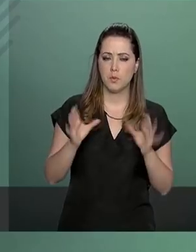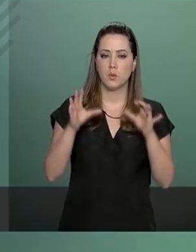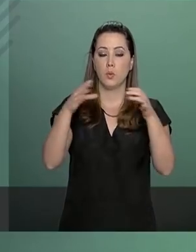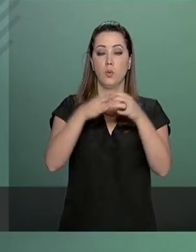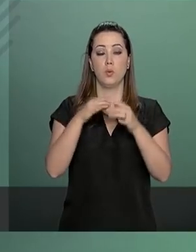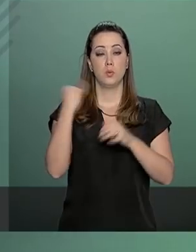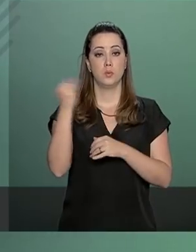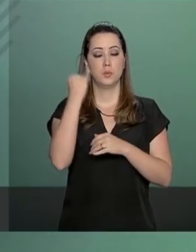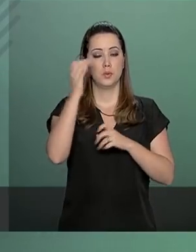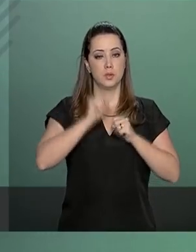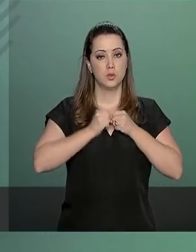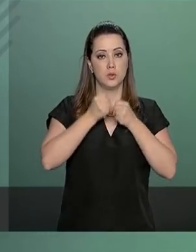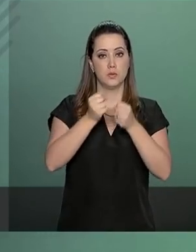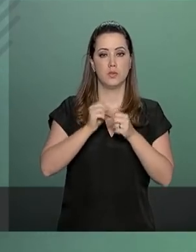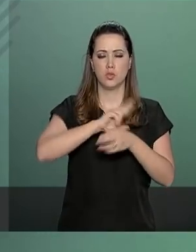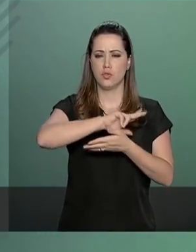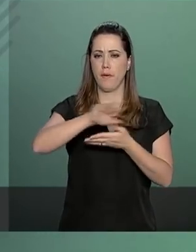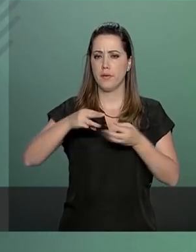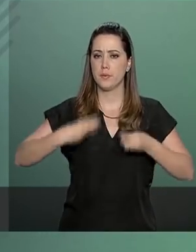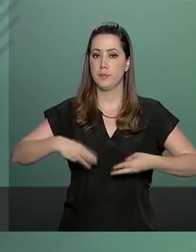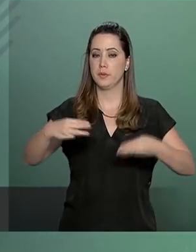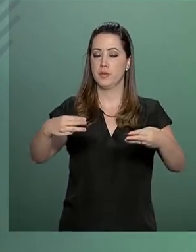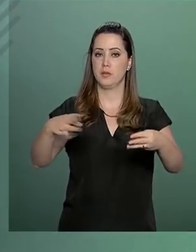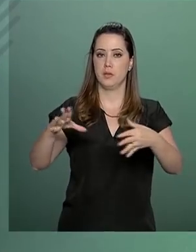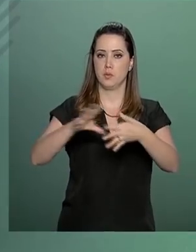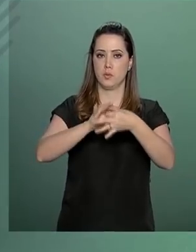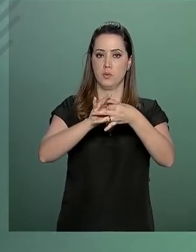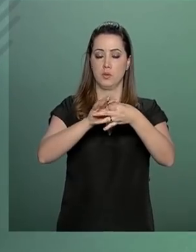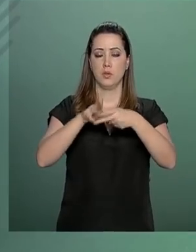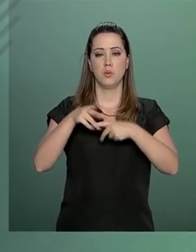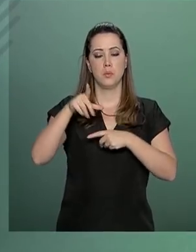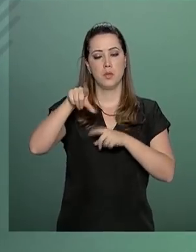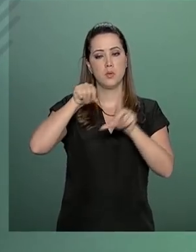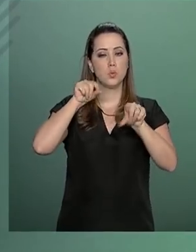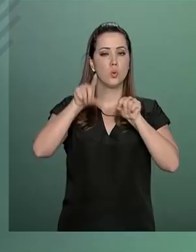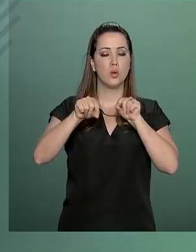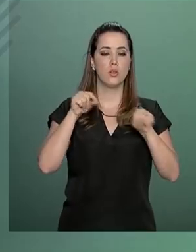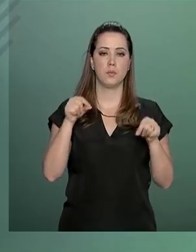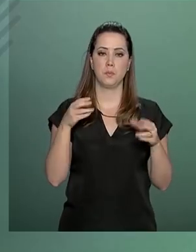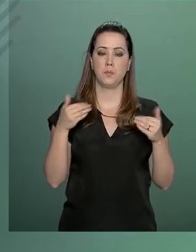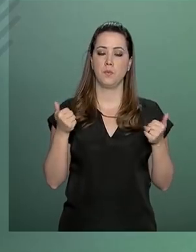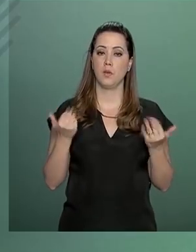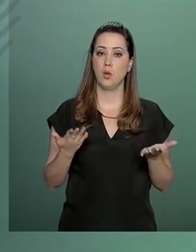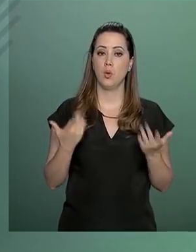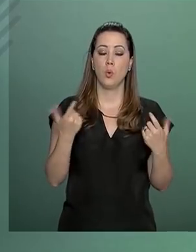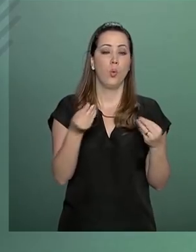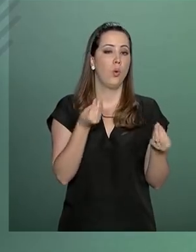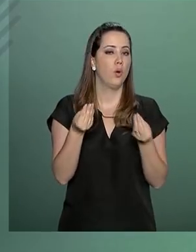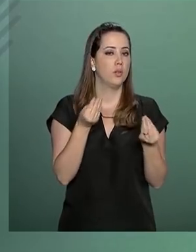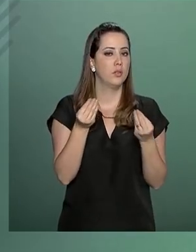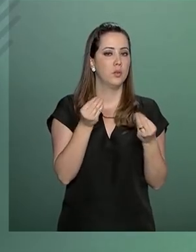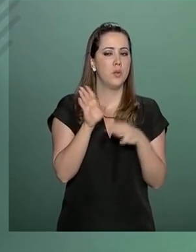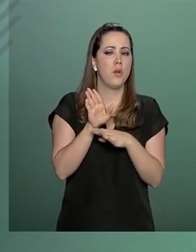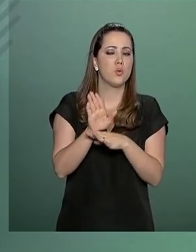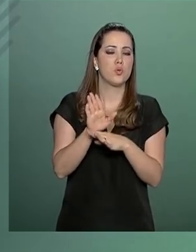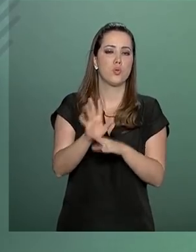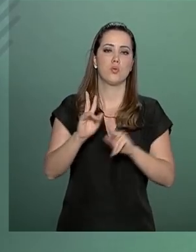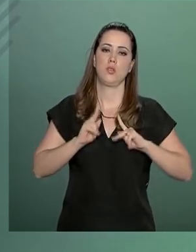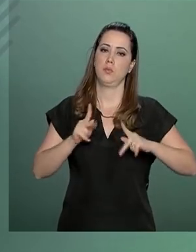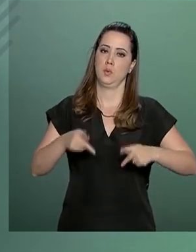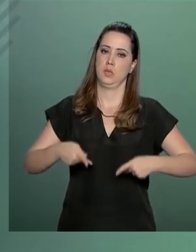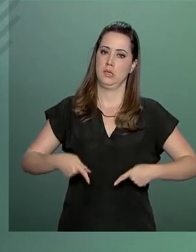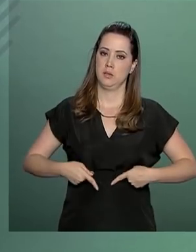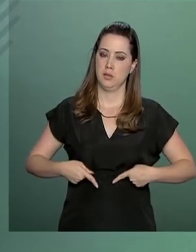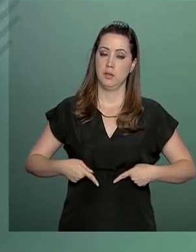força-tarefa interministerial para definir a logística da prestação de ajuda